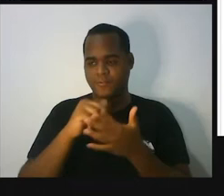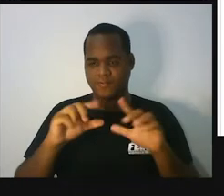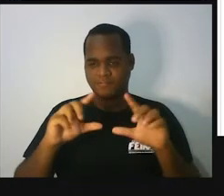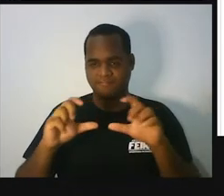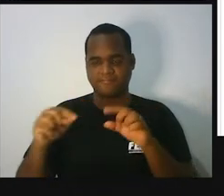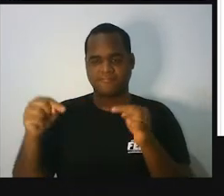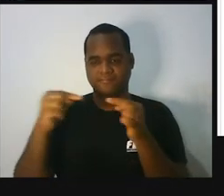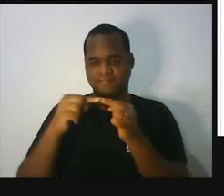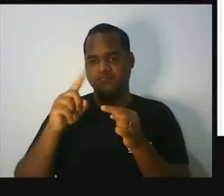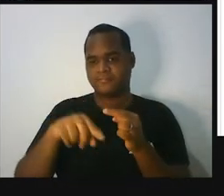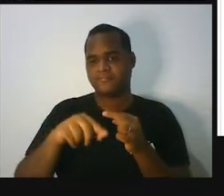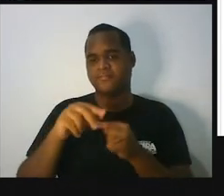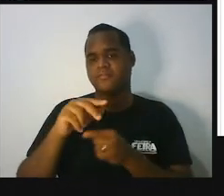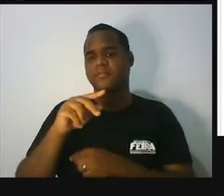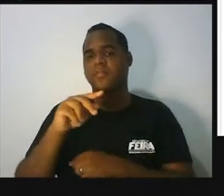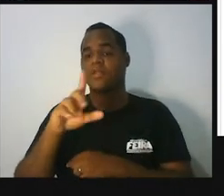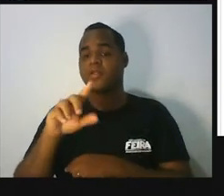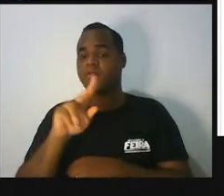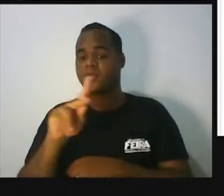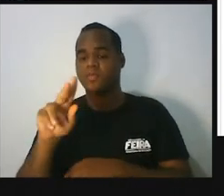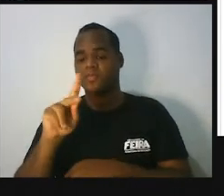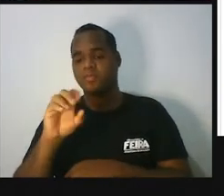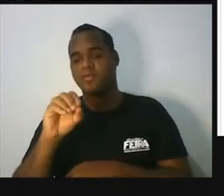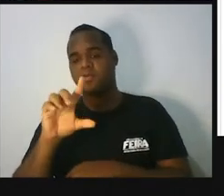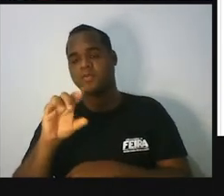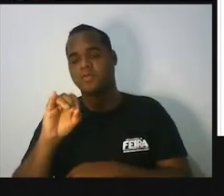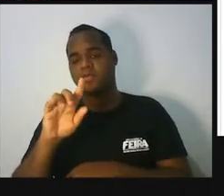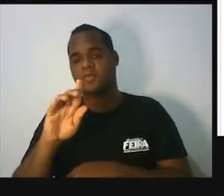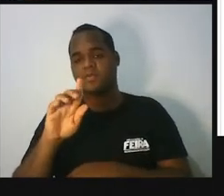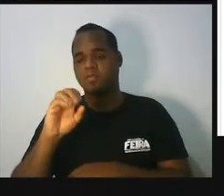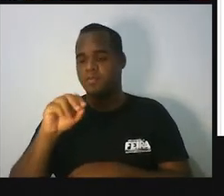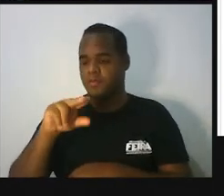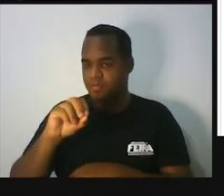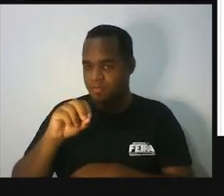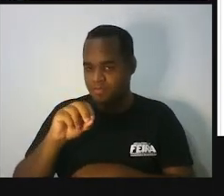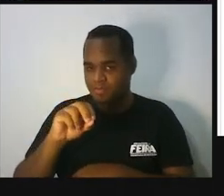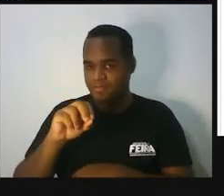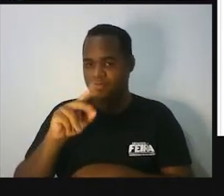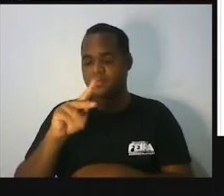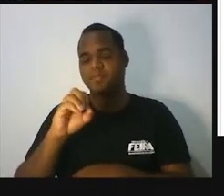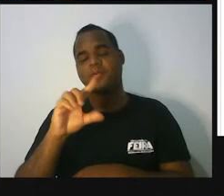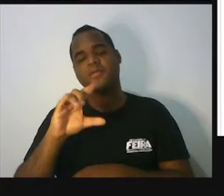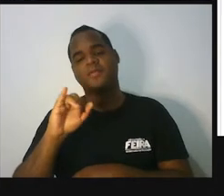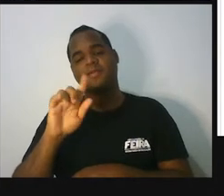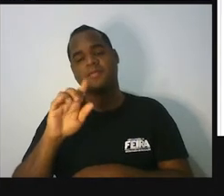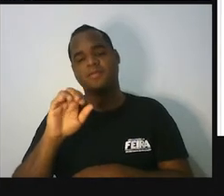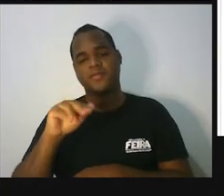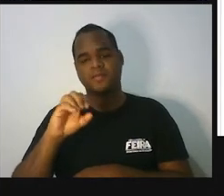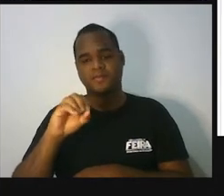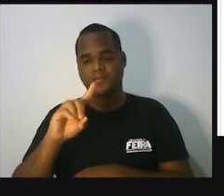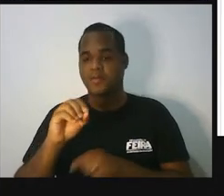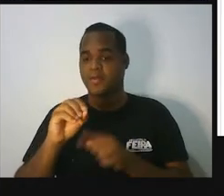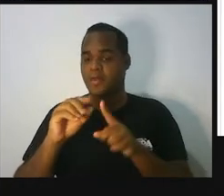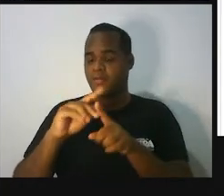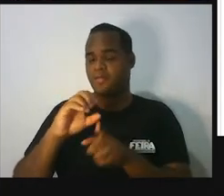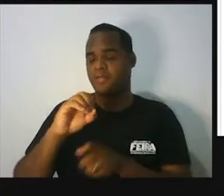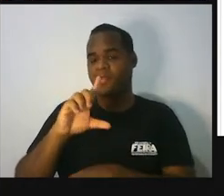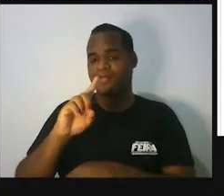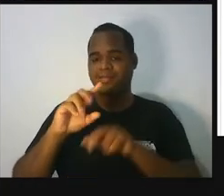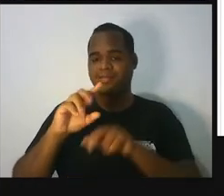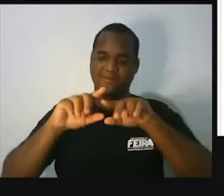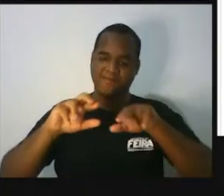Essa figura plana é chamada de polígono, o que é um polígono, opa, polígono, desculpa. Poli significa muitos,